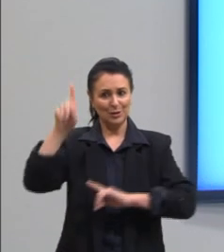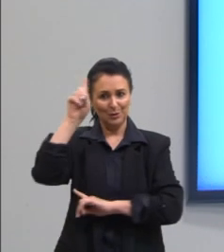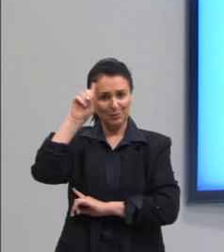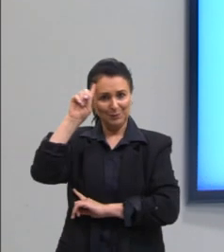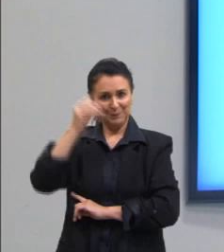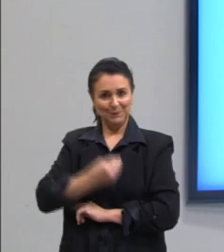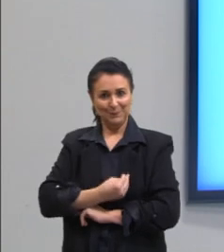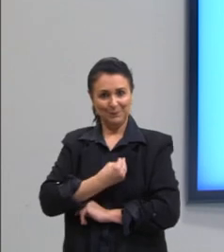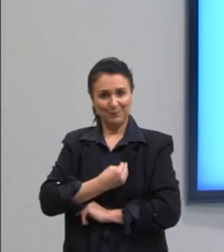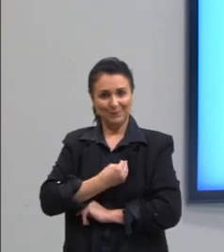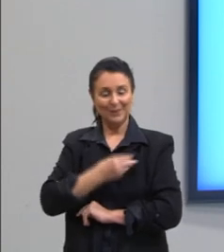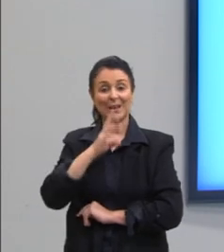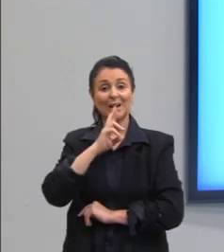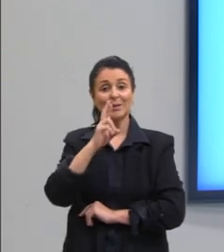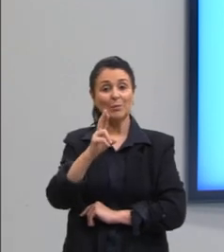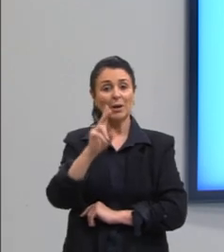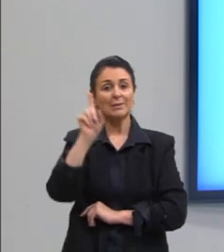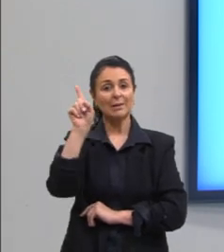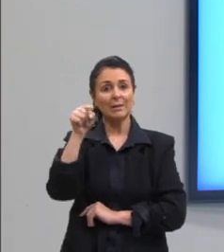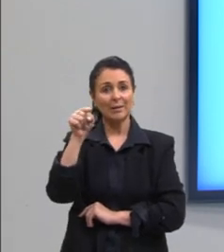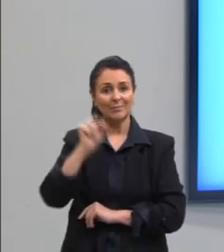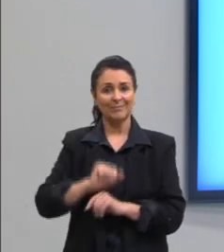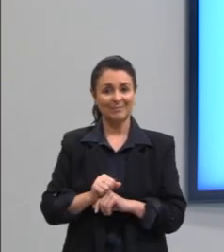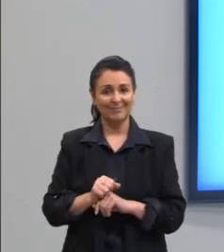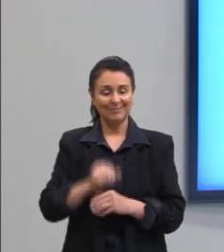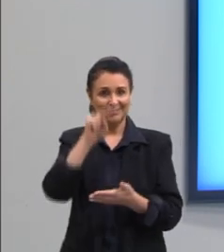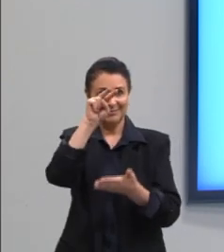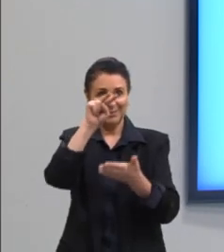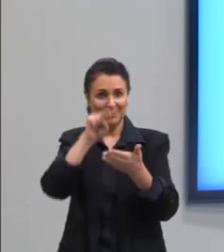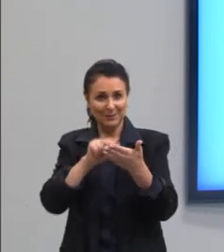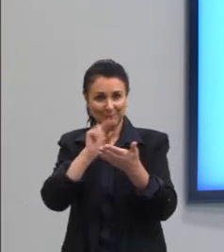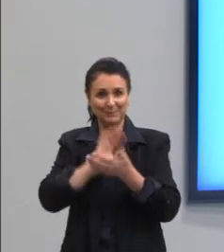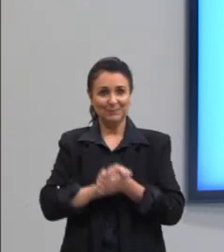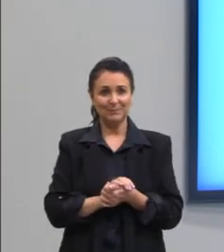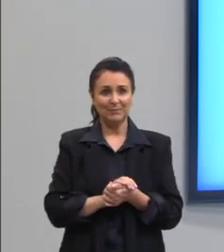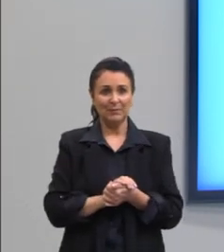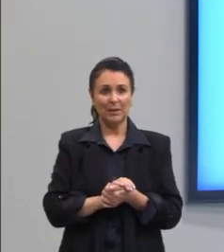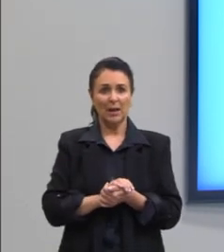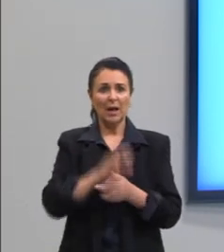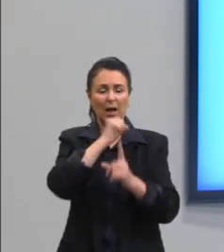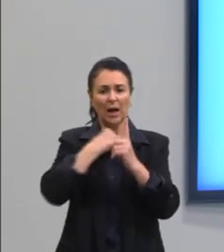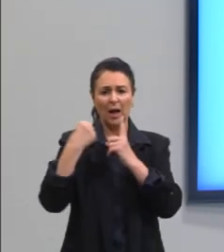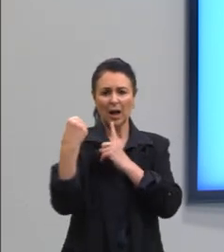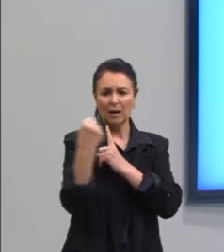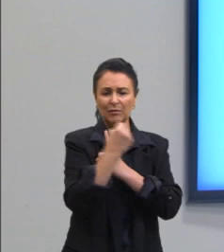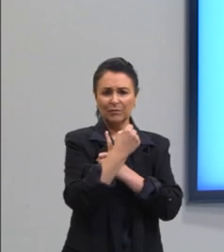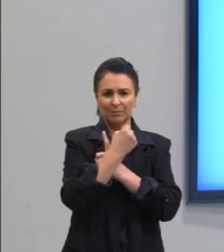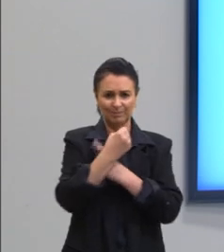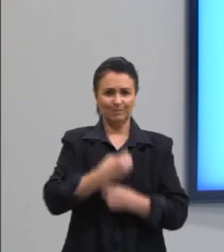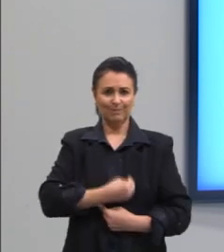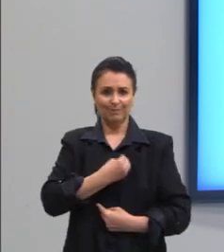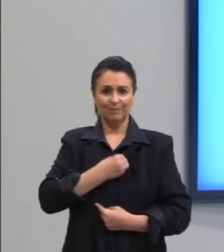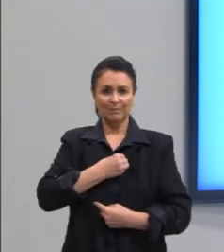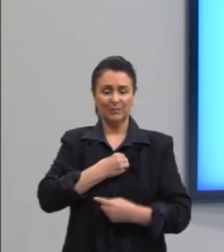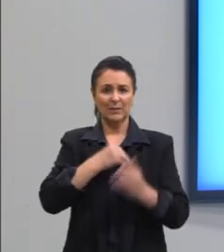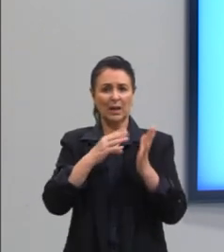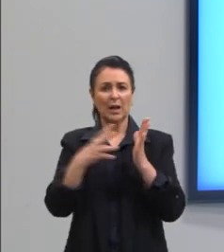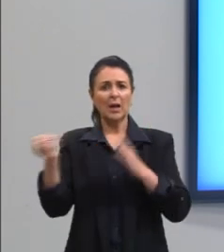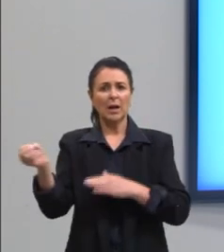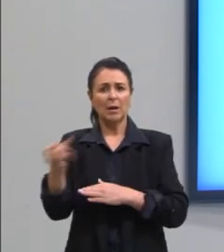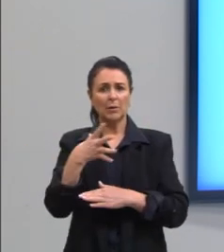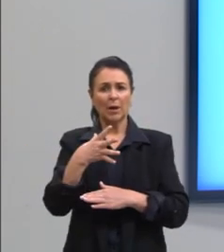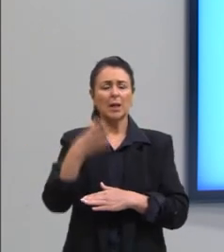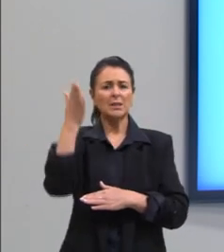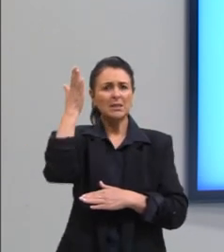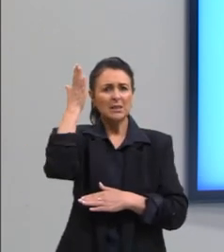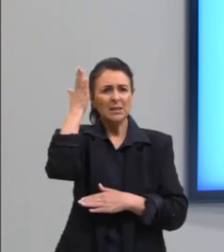E a resposta é, vamos ler aqui, a vida social moderna está impregnada dos saberes e